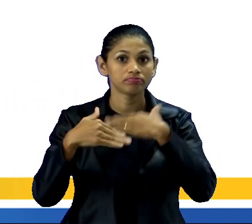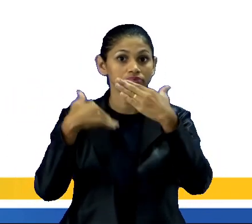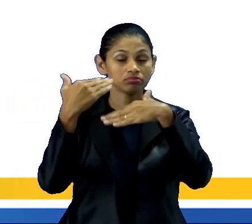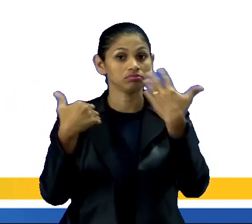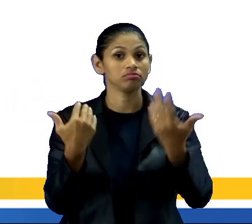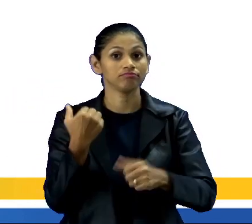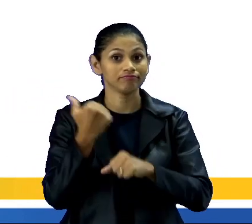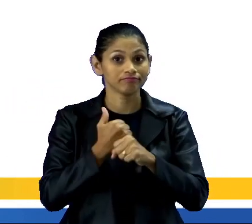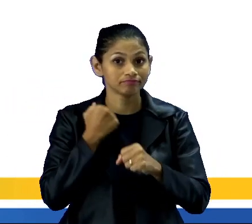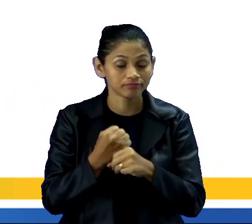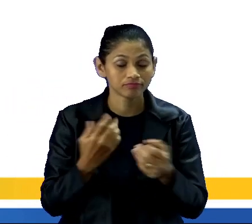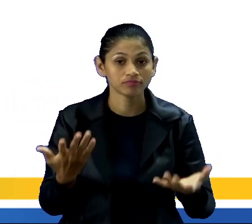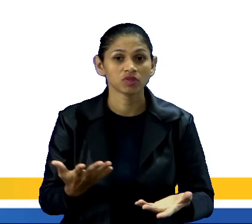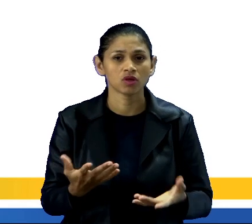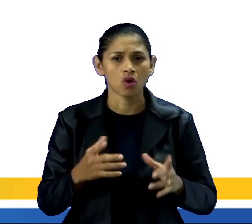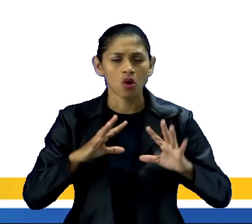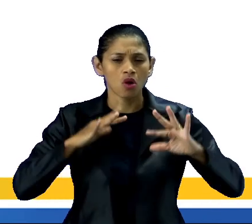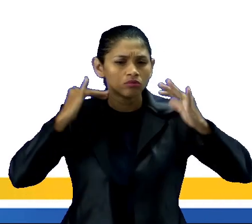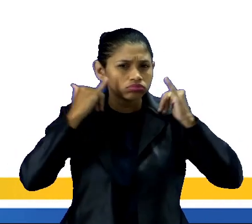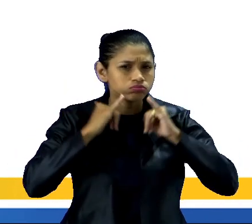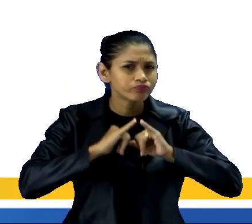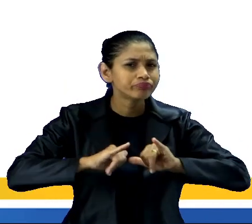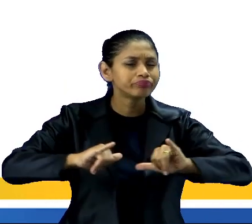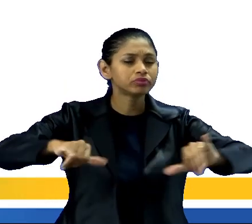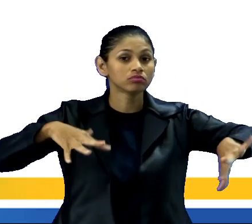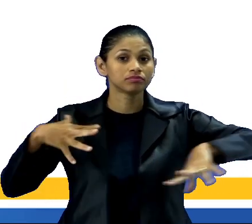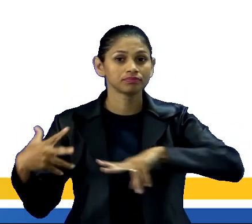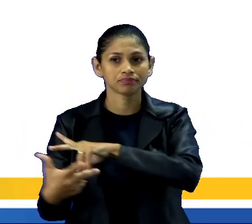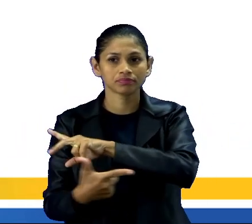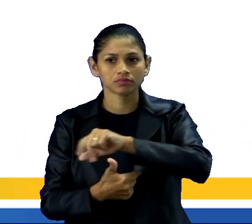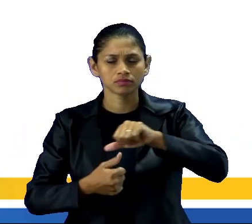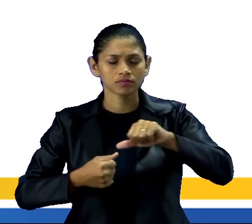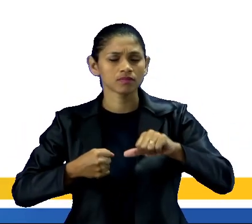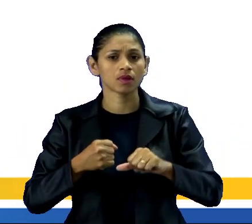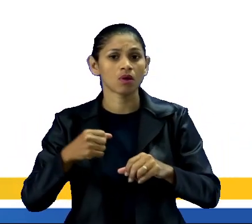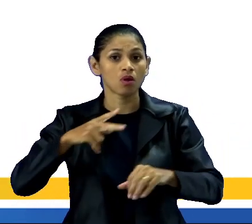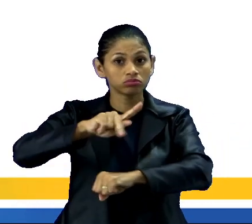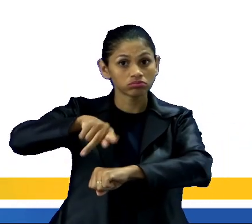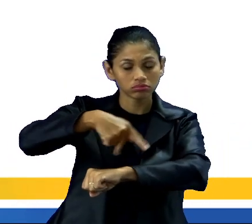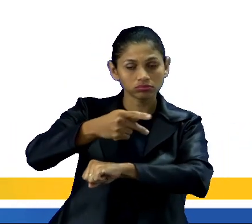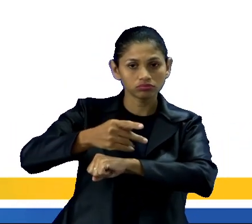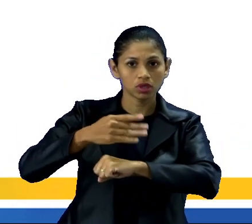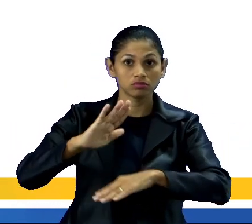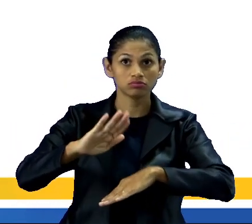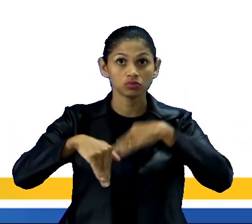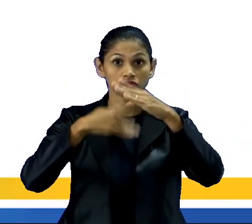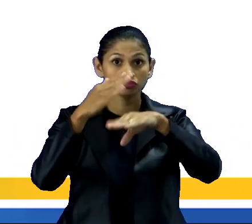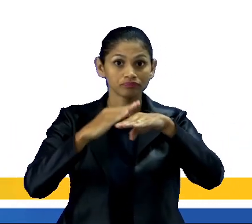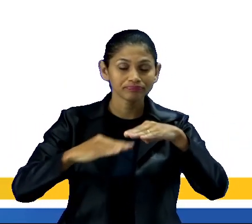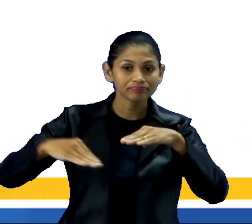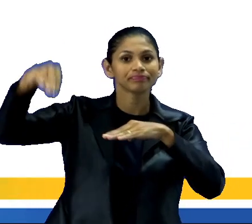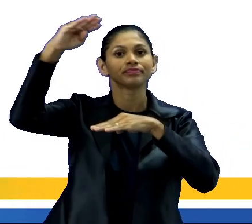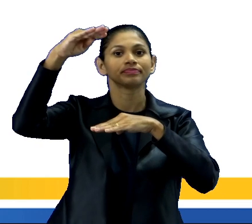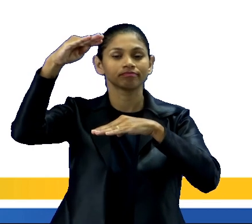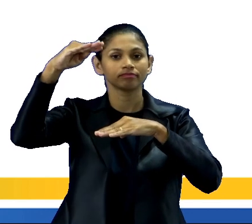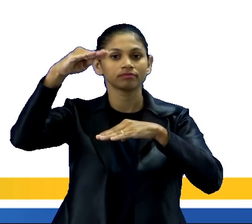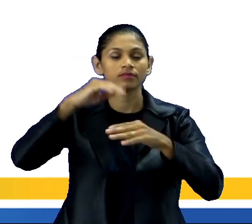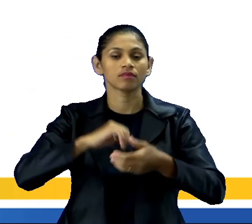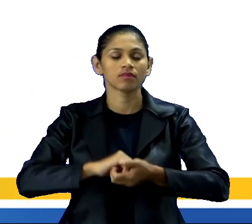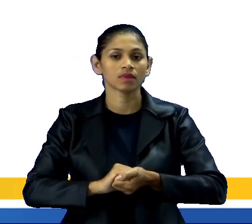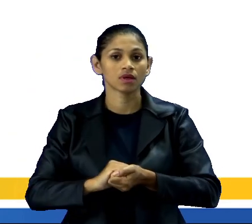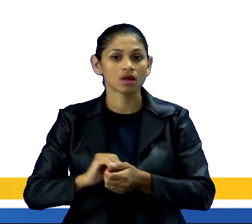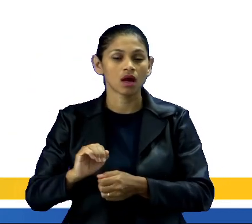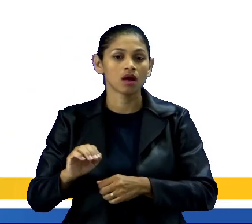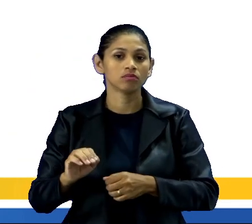ampla difusão pelo mundo, incluindo boa parte dos países subdesenvolvidos e emergentes, a urbanização